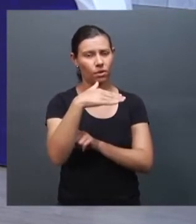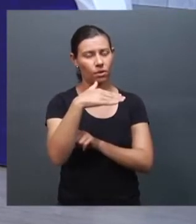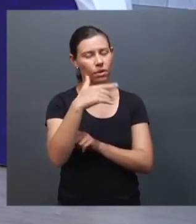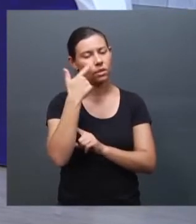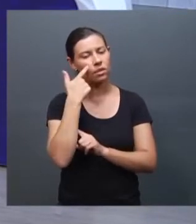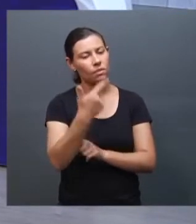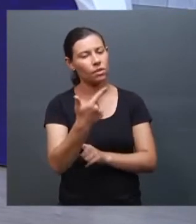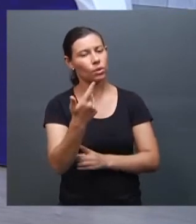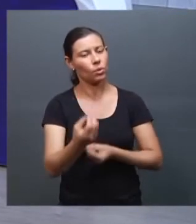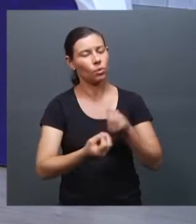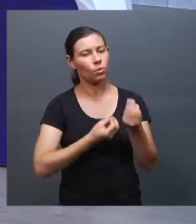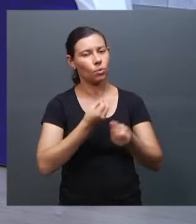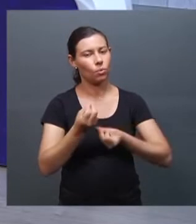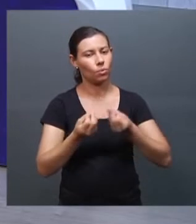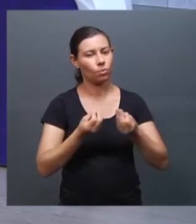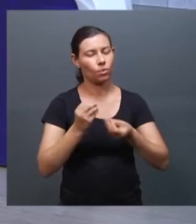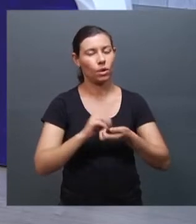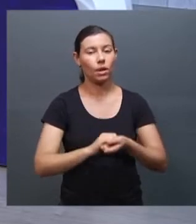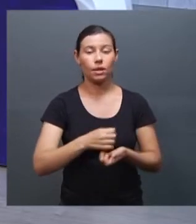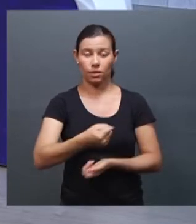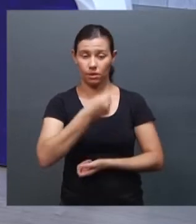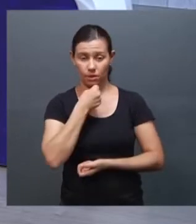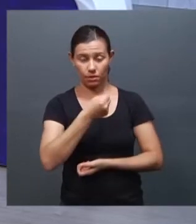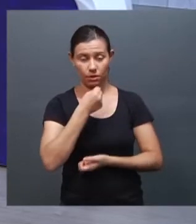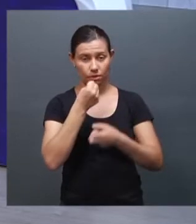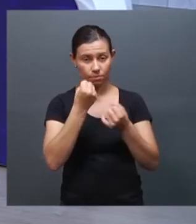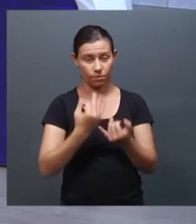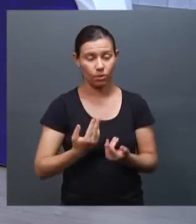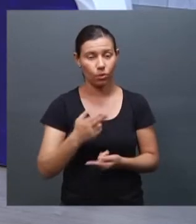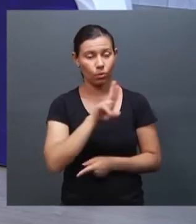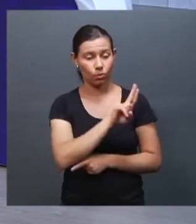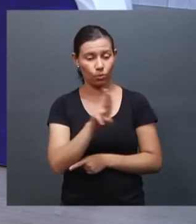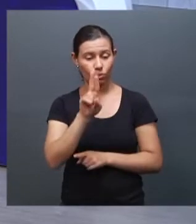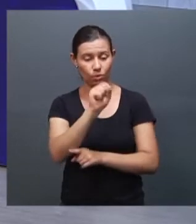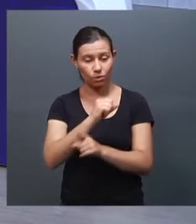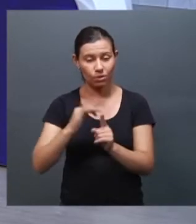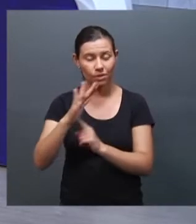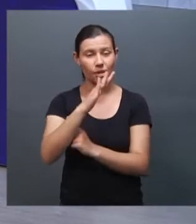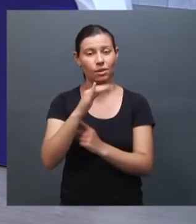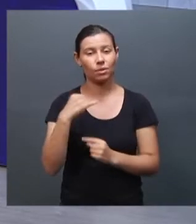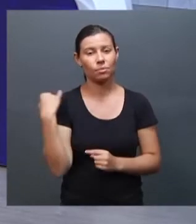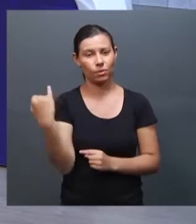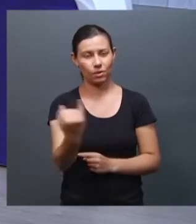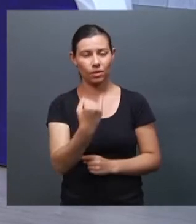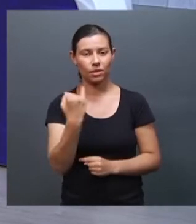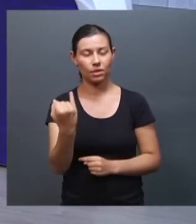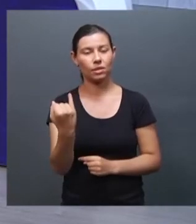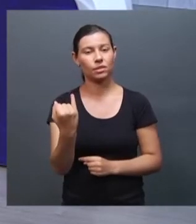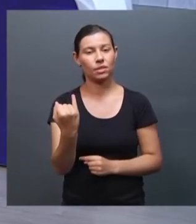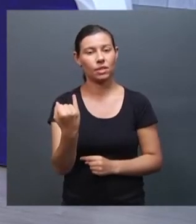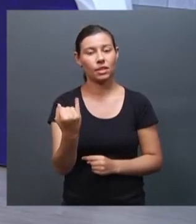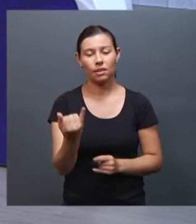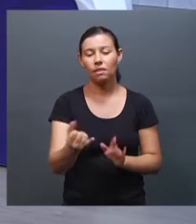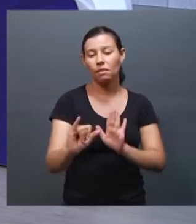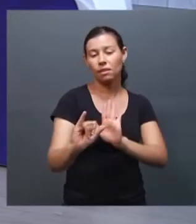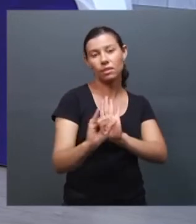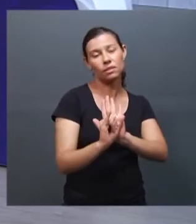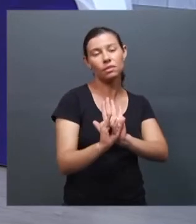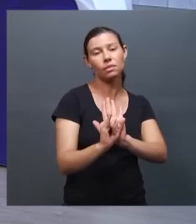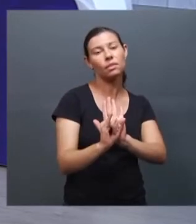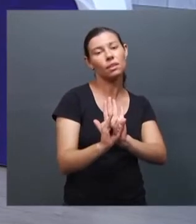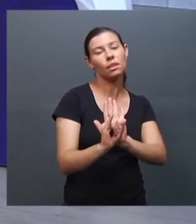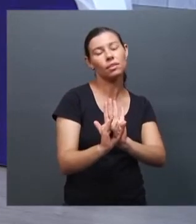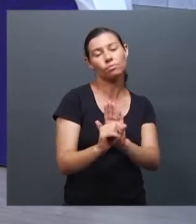é que você vê a nossa entrevistada falou da importância dela poder usar o nome que ela escolheu enfim, com o qual ela se identifica?